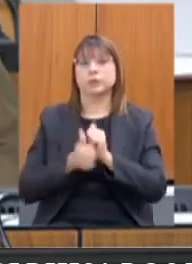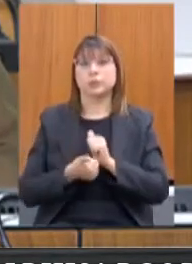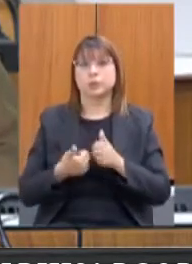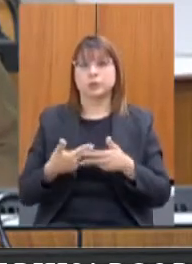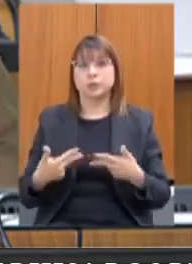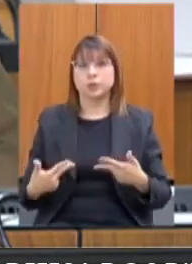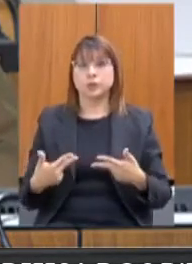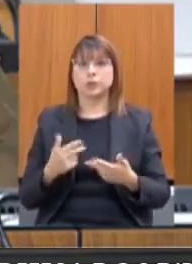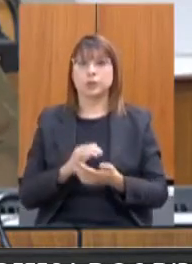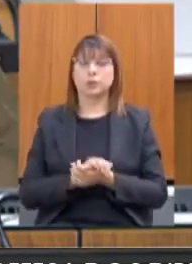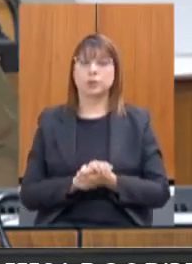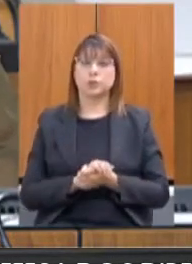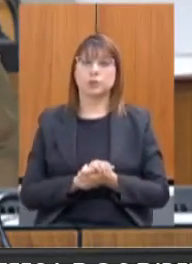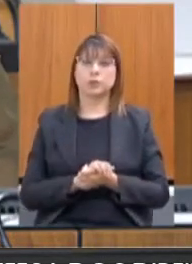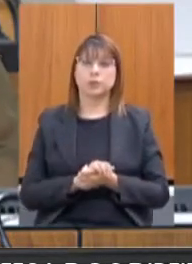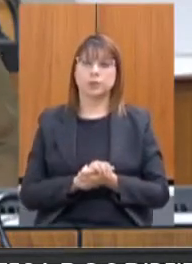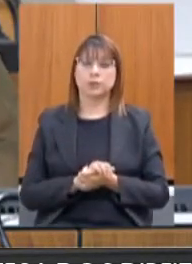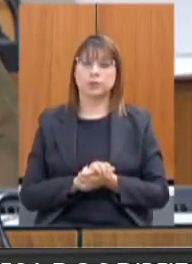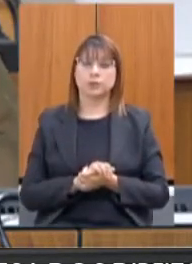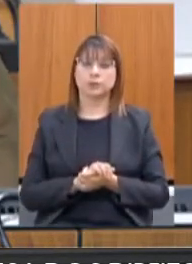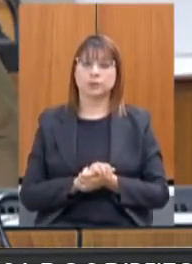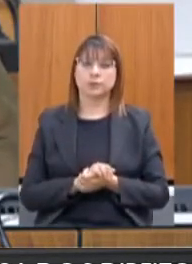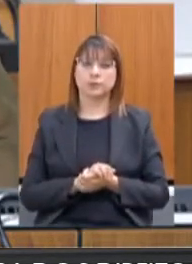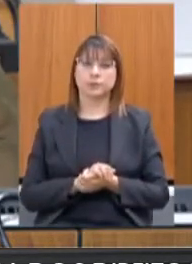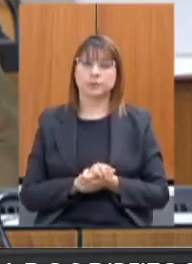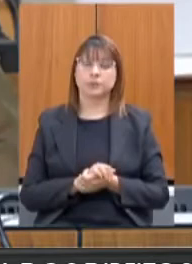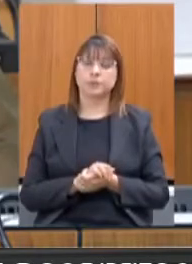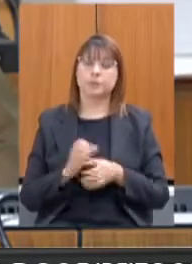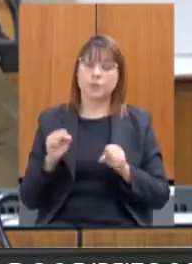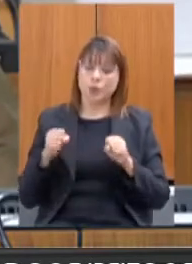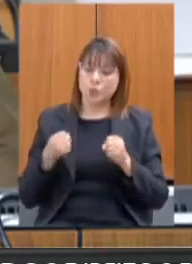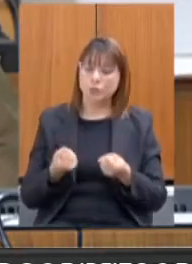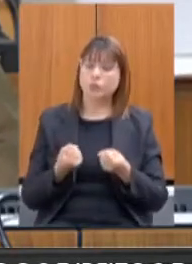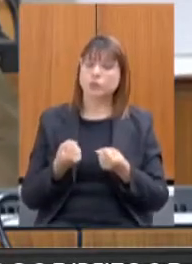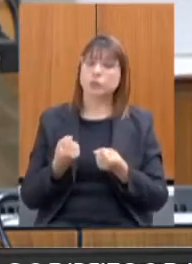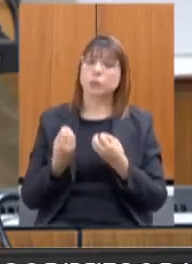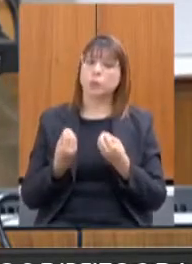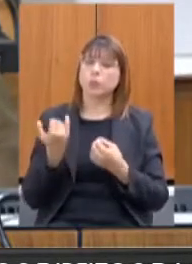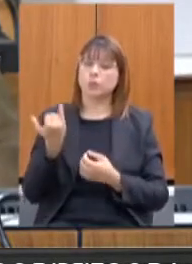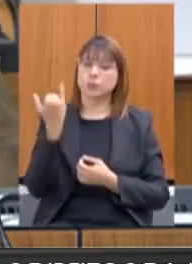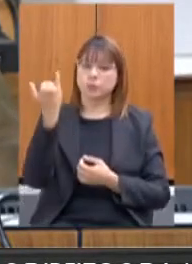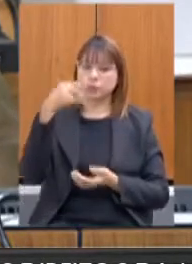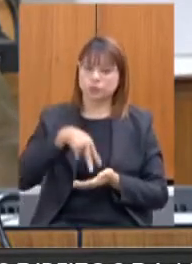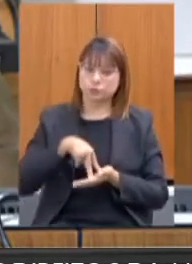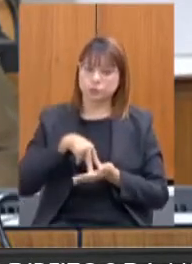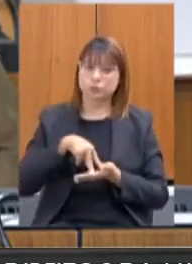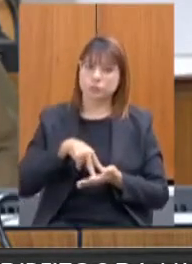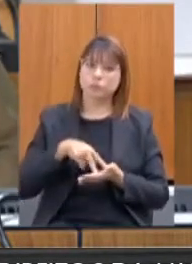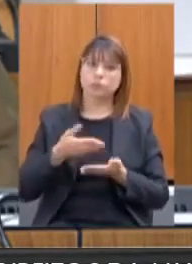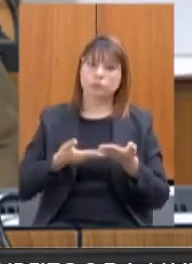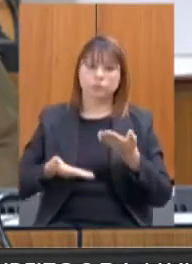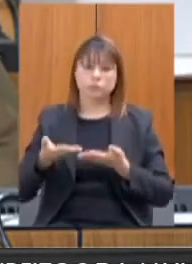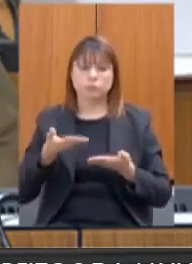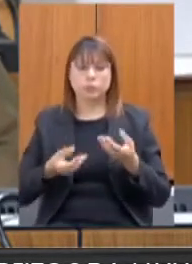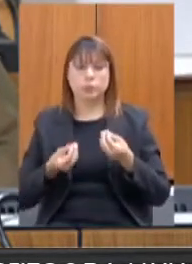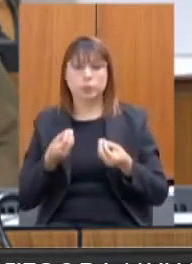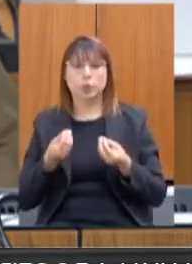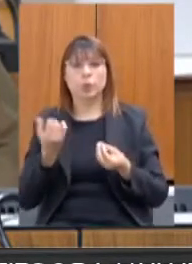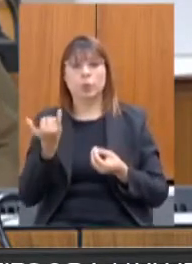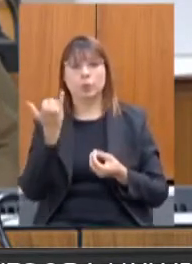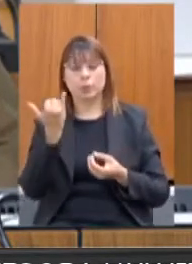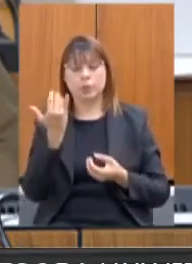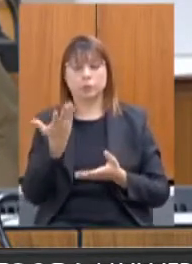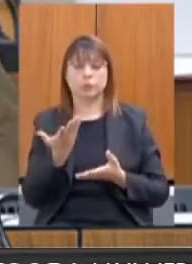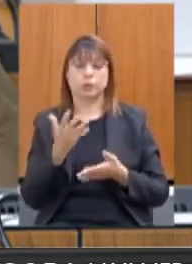esportivos e de personalidades, reforçando a importância da perseverança e a resiliência no esporte.